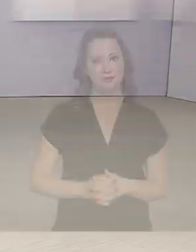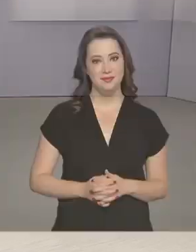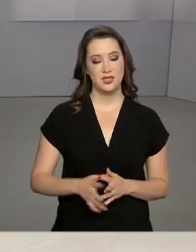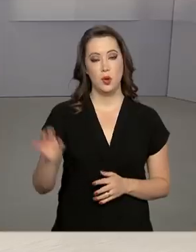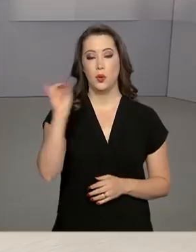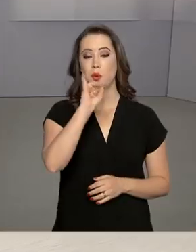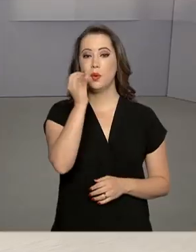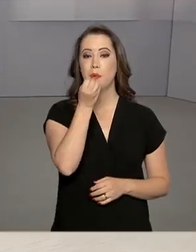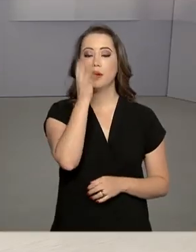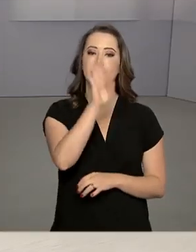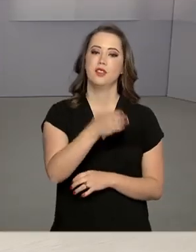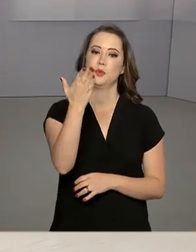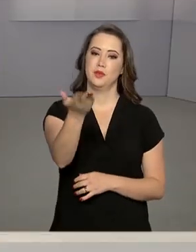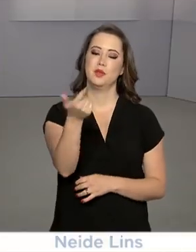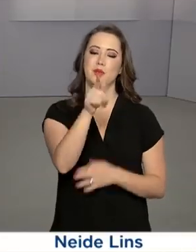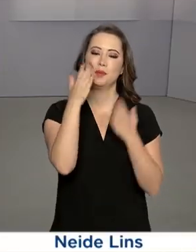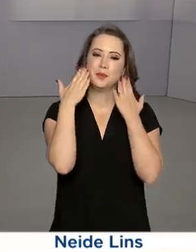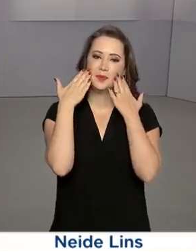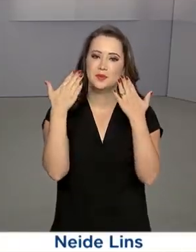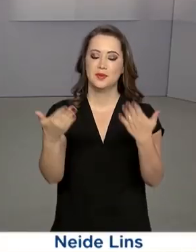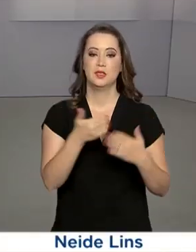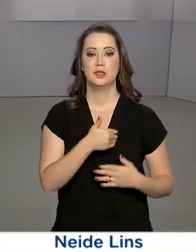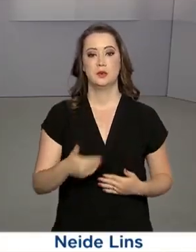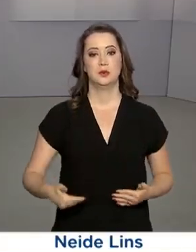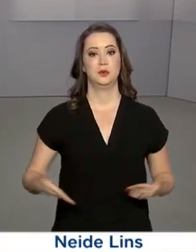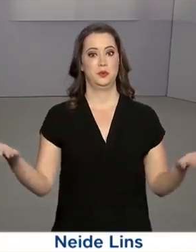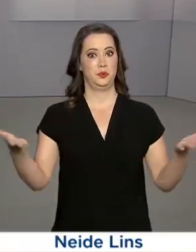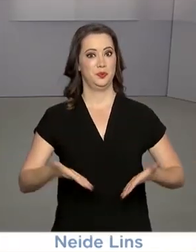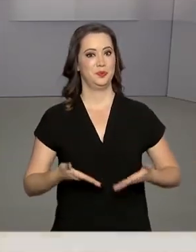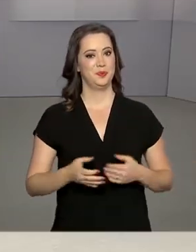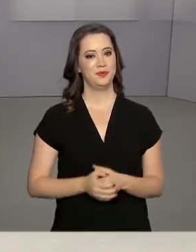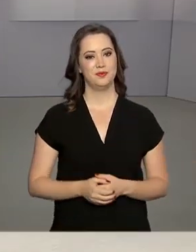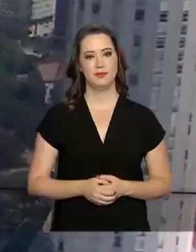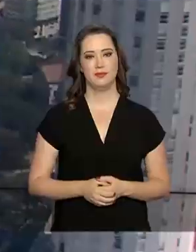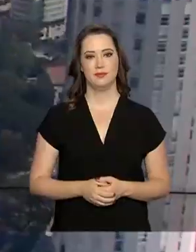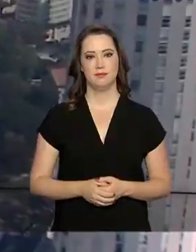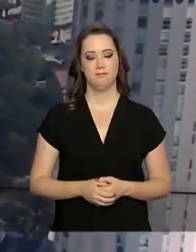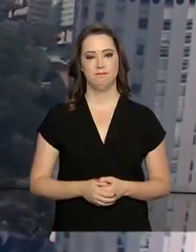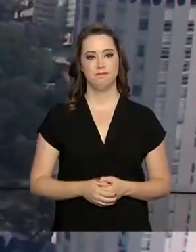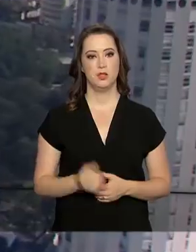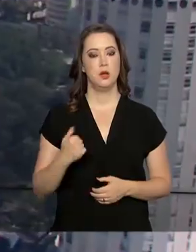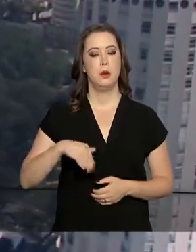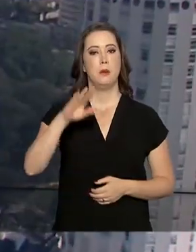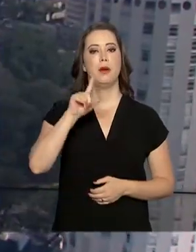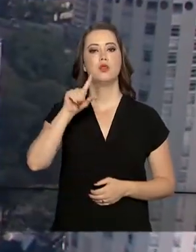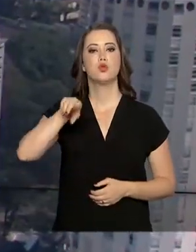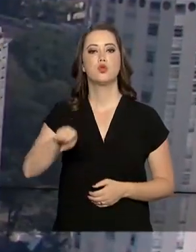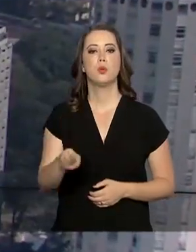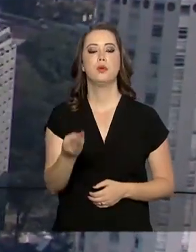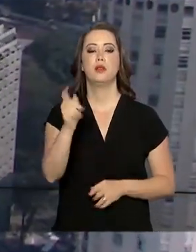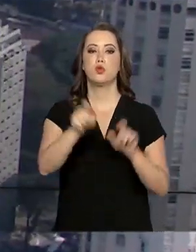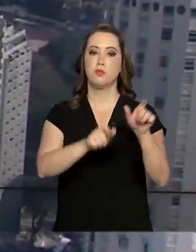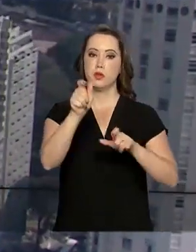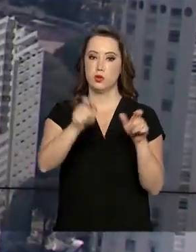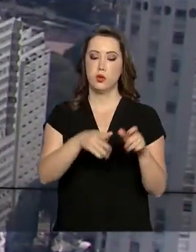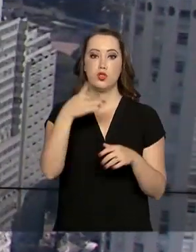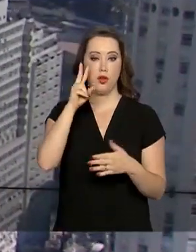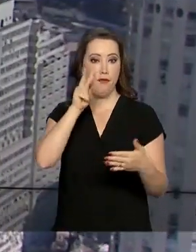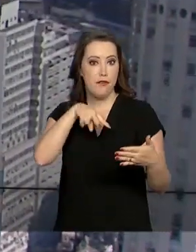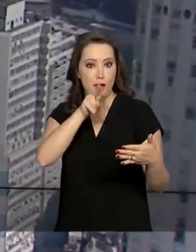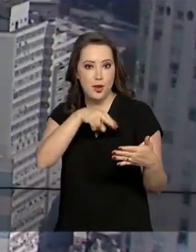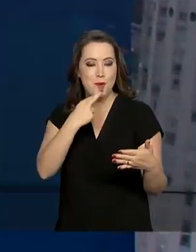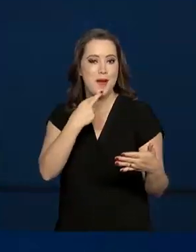Olá, boa tarde para você. Já estamos de volta com mais uma edição do Governo Agora. Mais de um milhão de participantes já